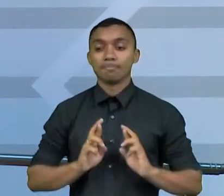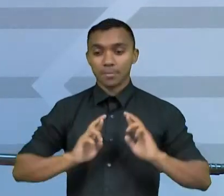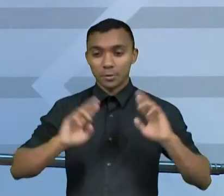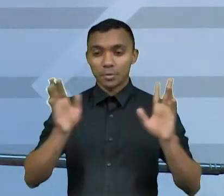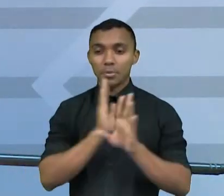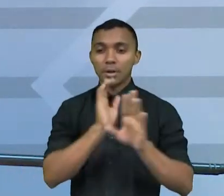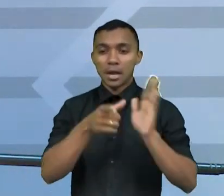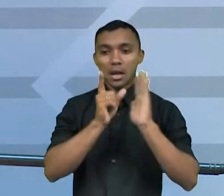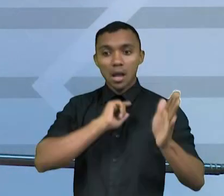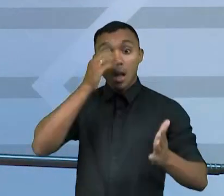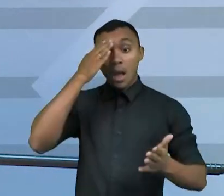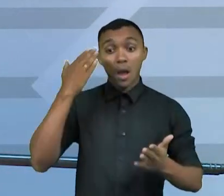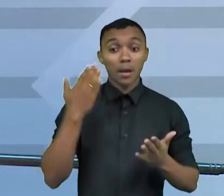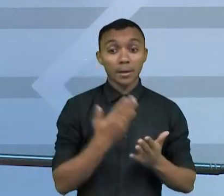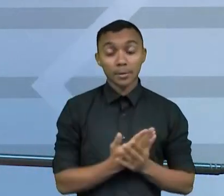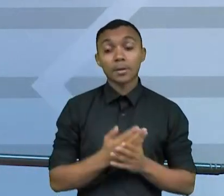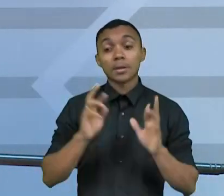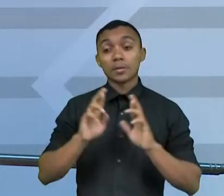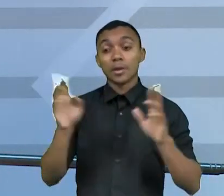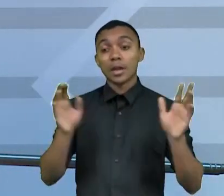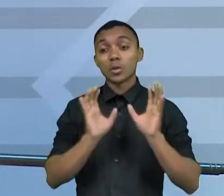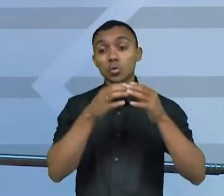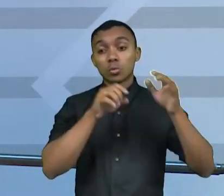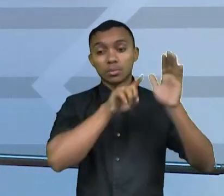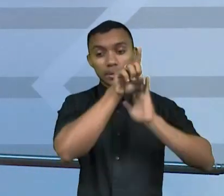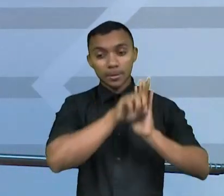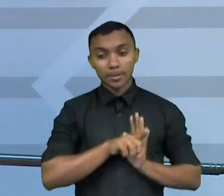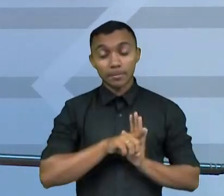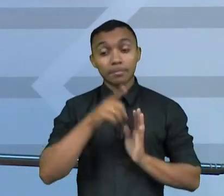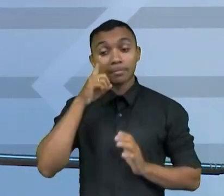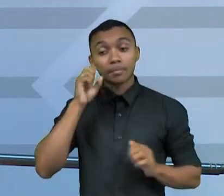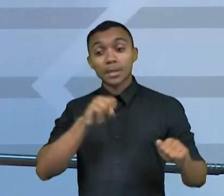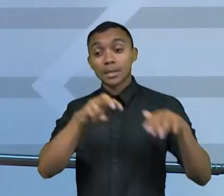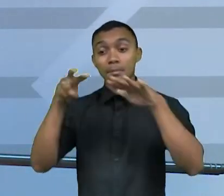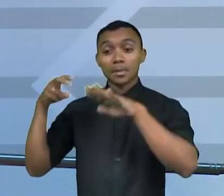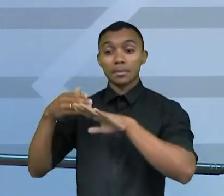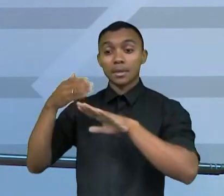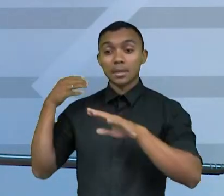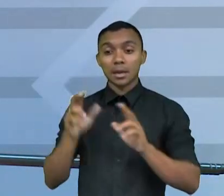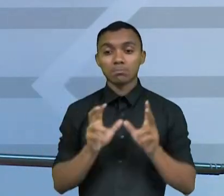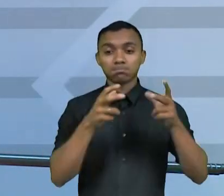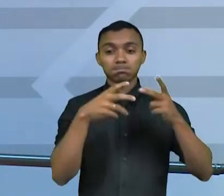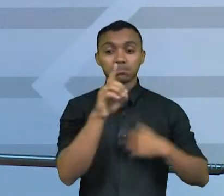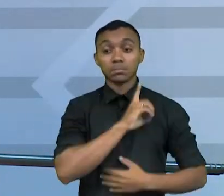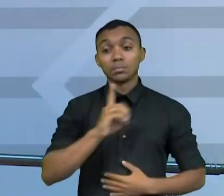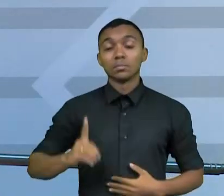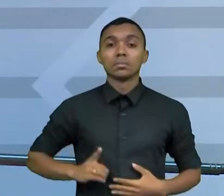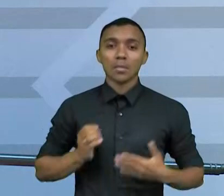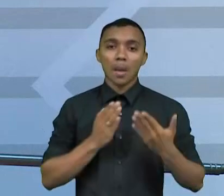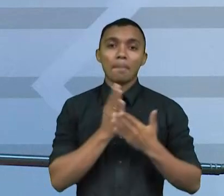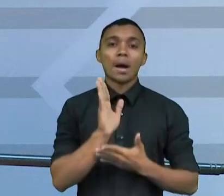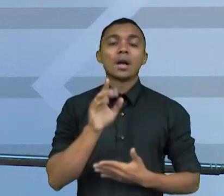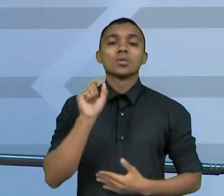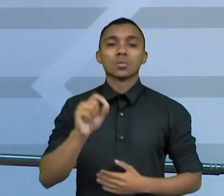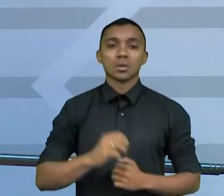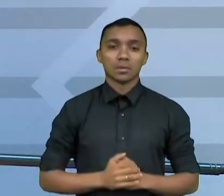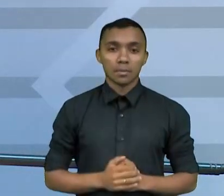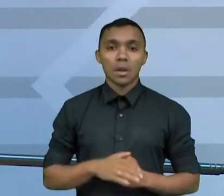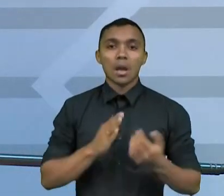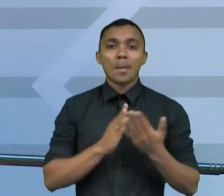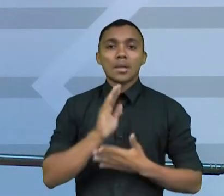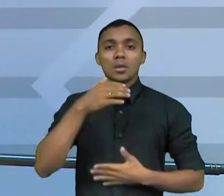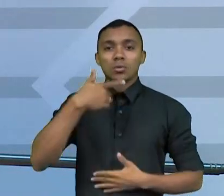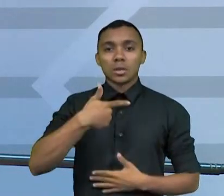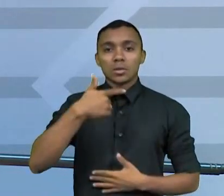que as previstas pelos institutos de pesquisa. Na semana passada, a Câmara dos Deputados aprovou, por 295